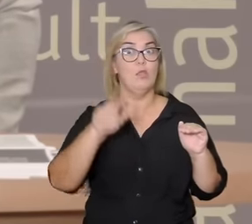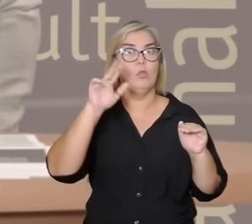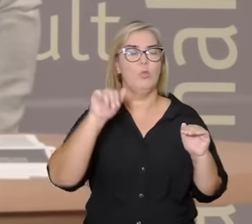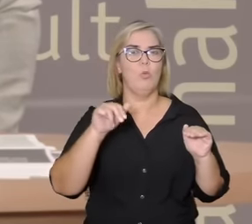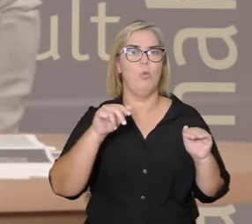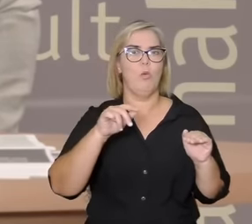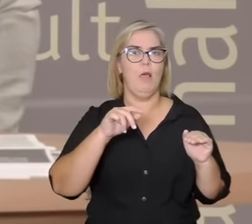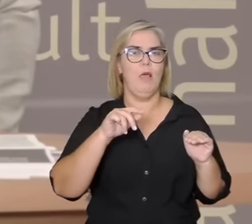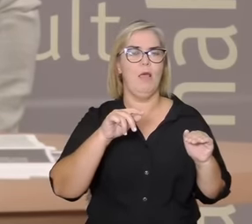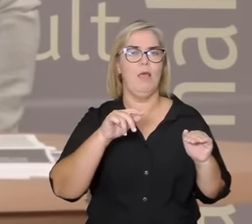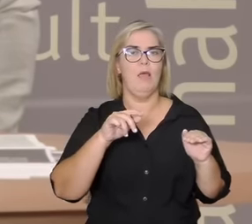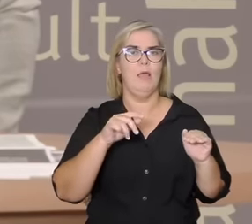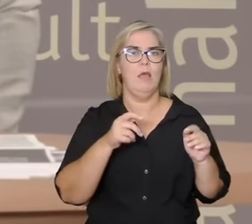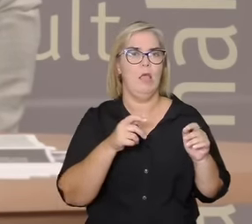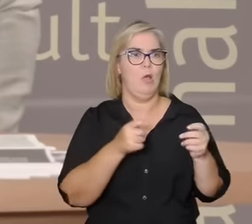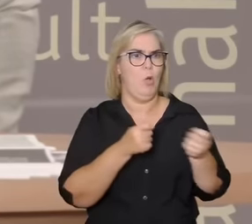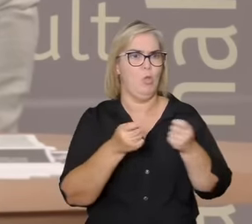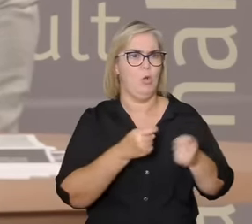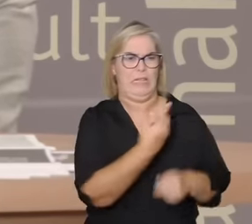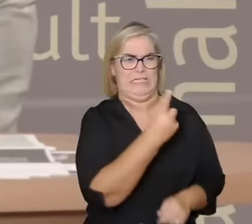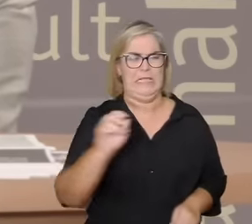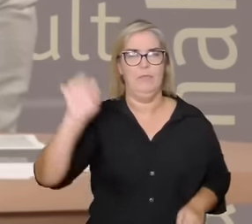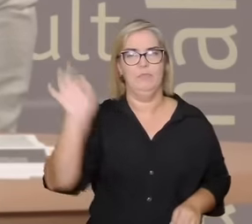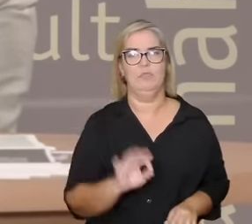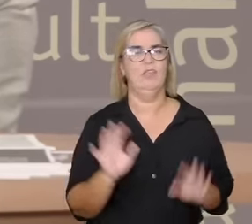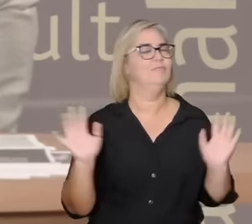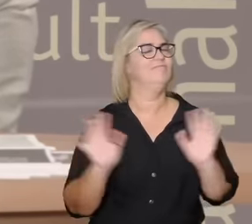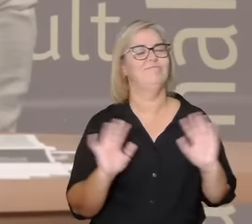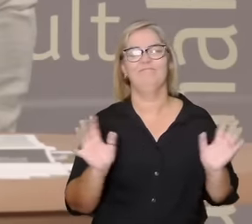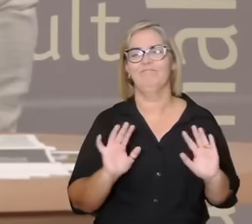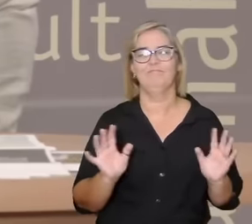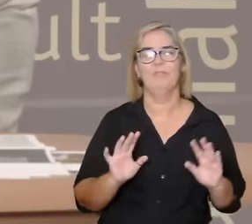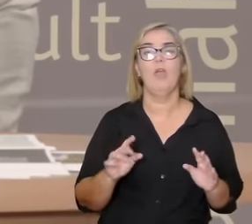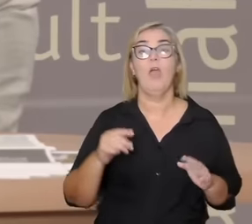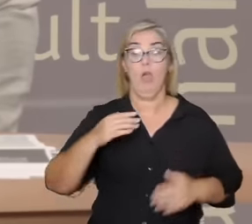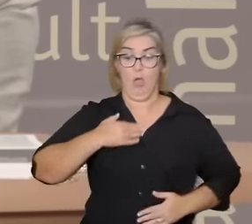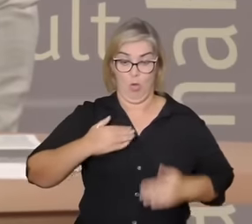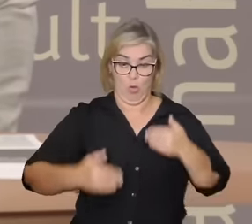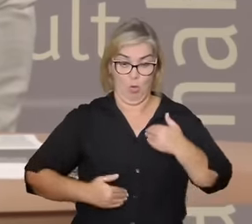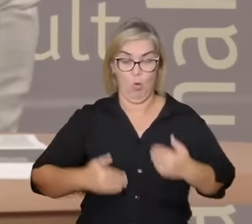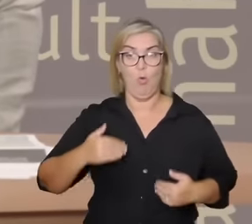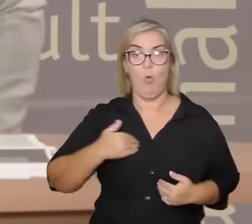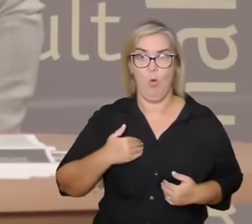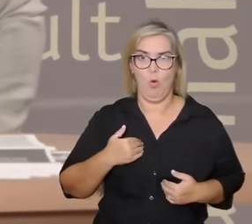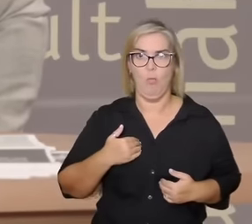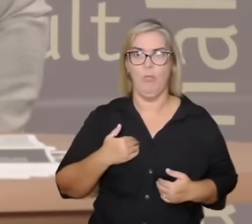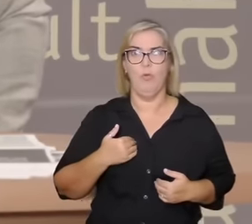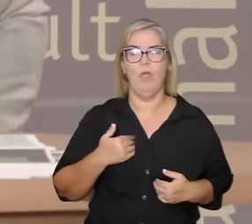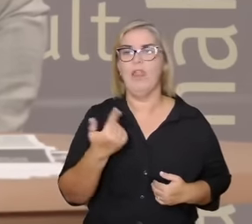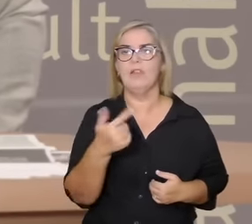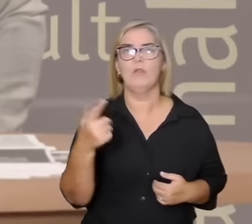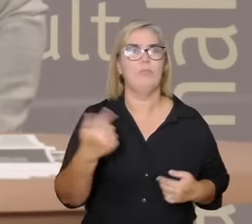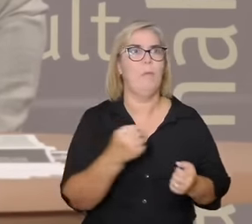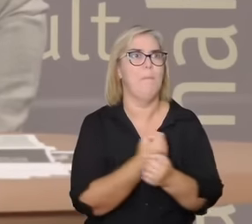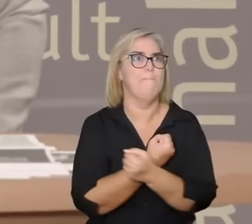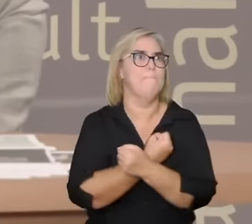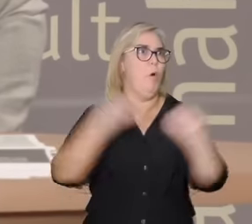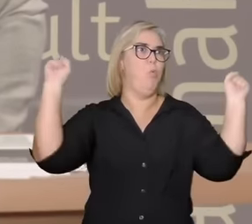ou seja o corpo um sistema orgânico ele nem explode nem implode